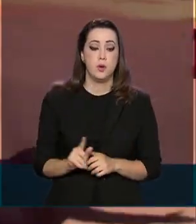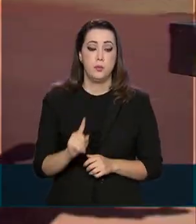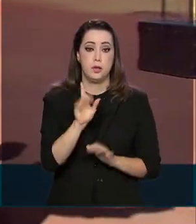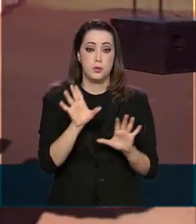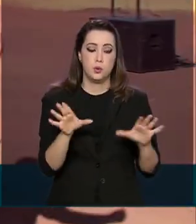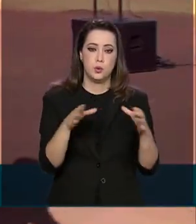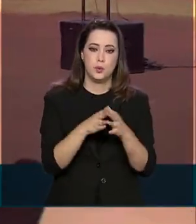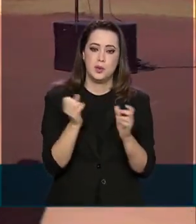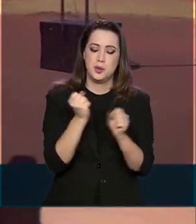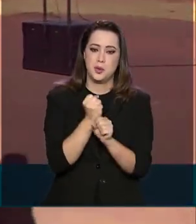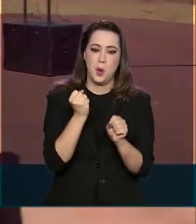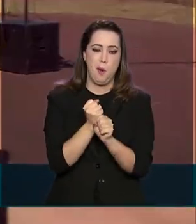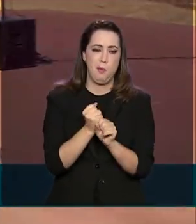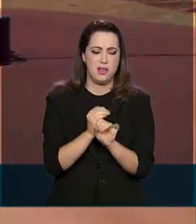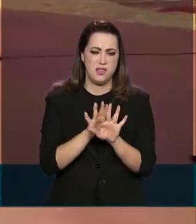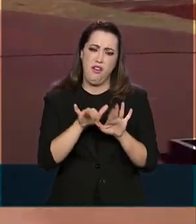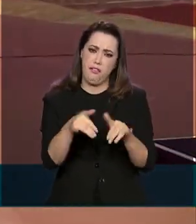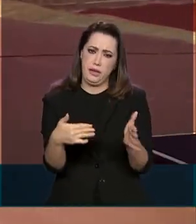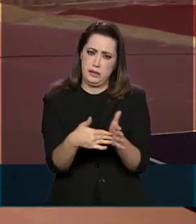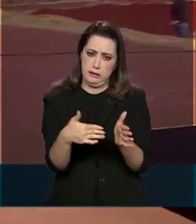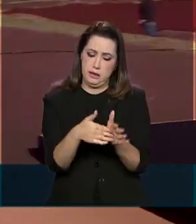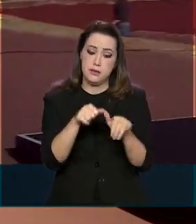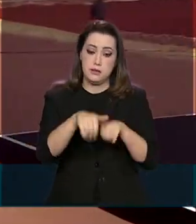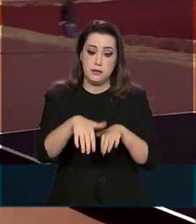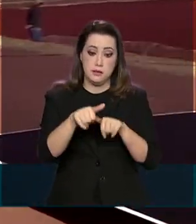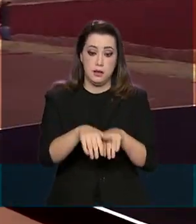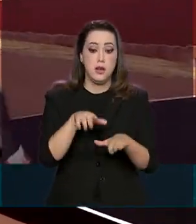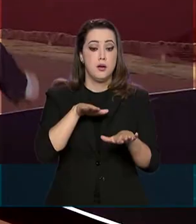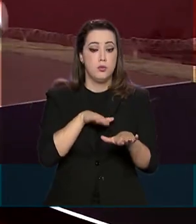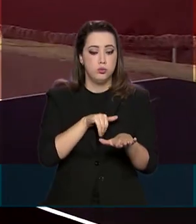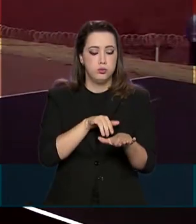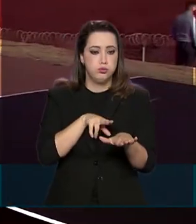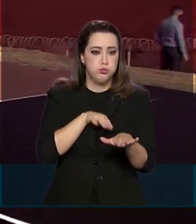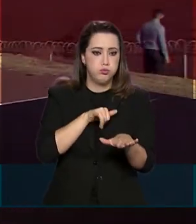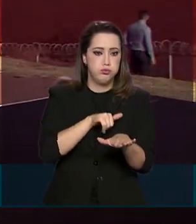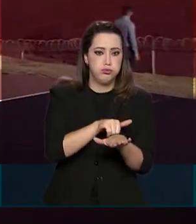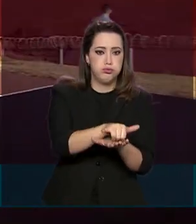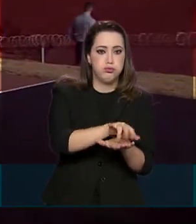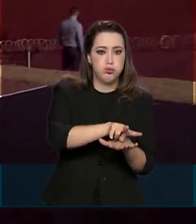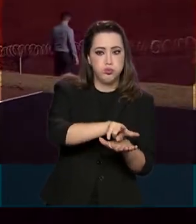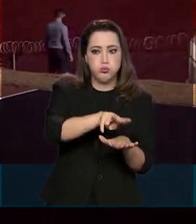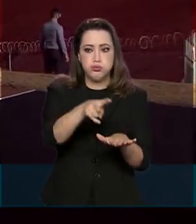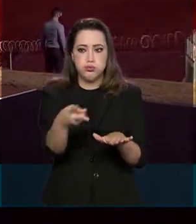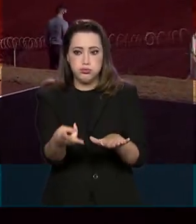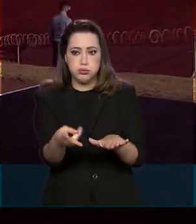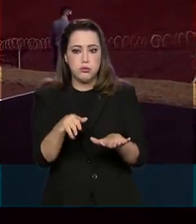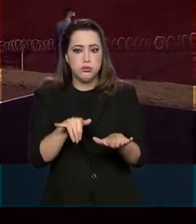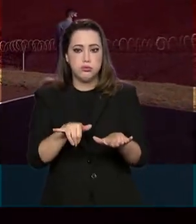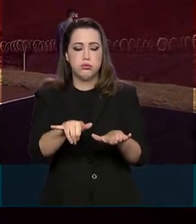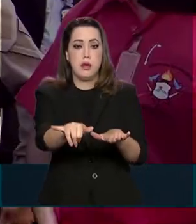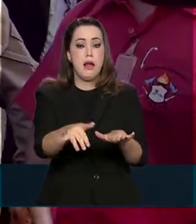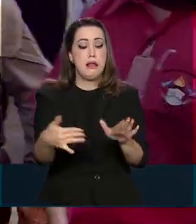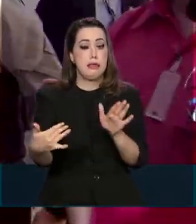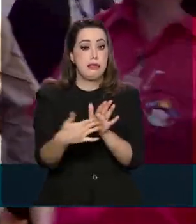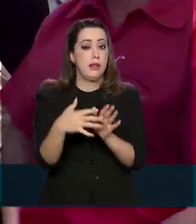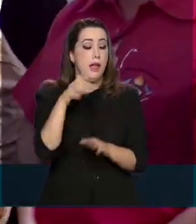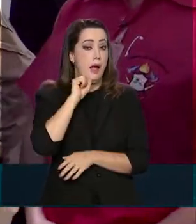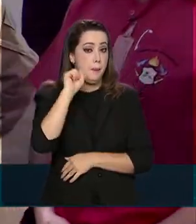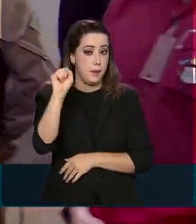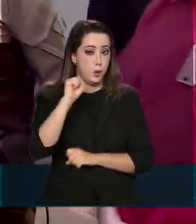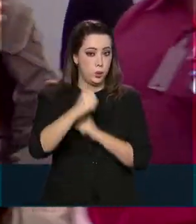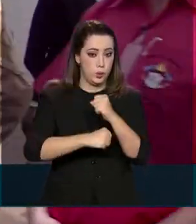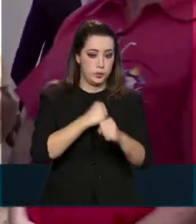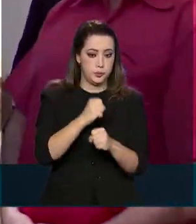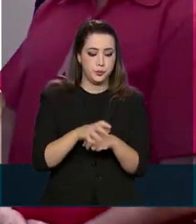concluída em setembro. Já a ampliação da pista de pouso e decolagem fica pronta em abril do ano que vem. Em Foz do